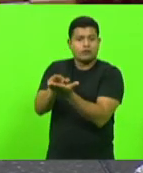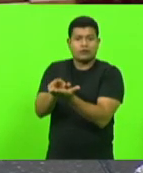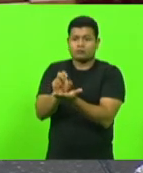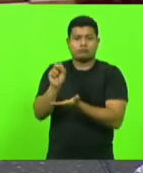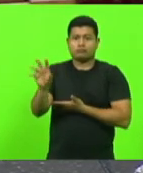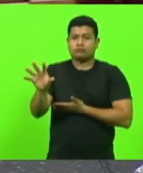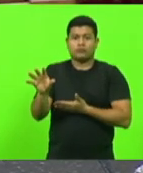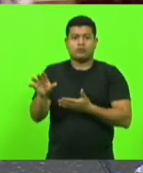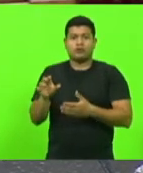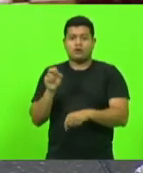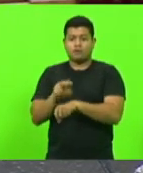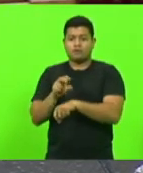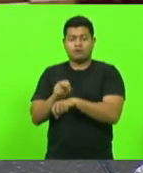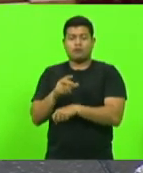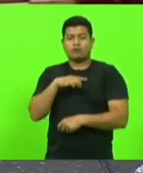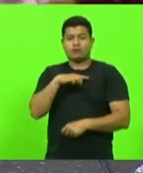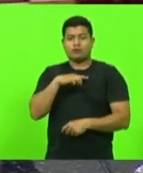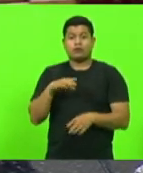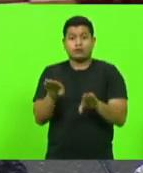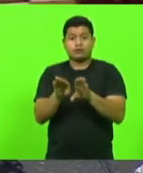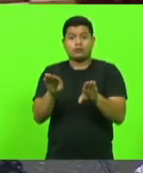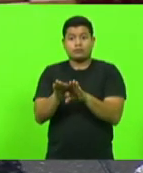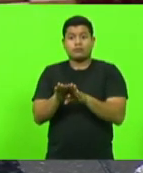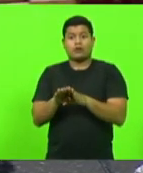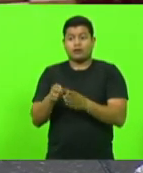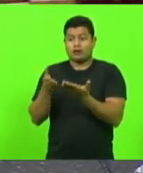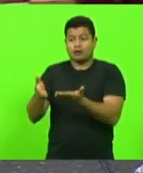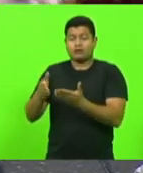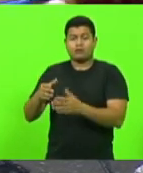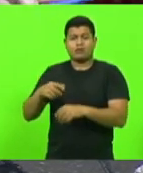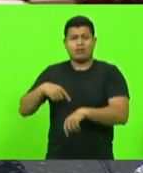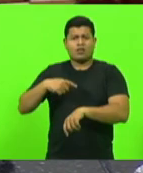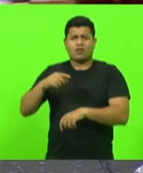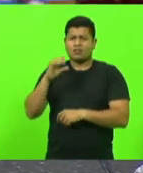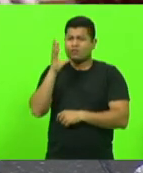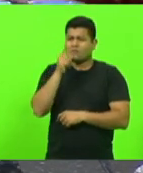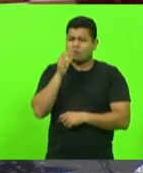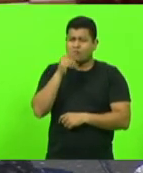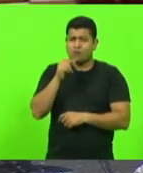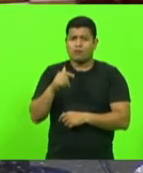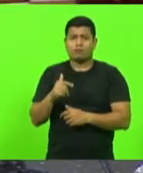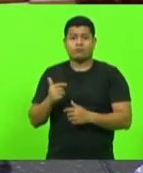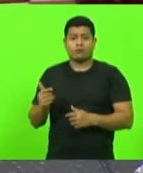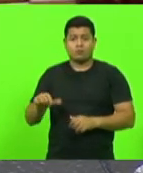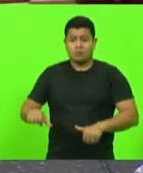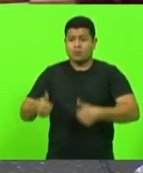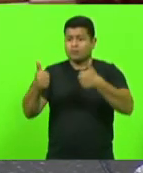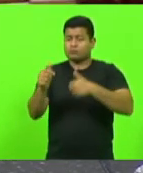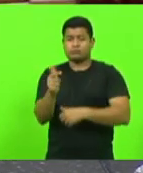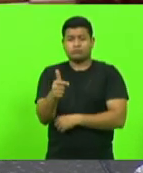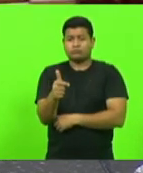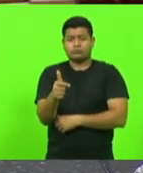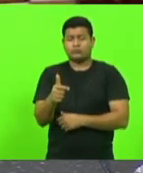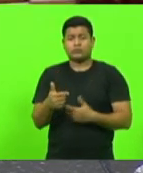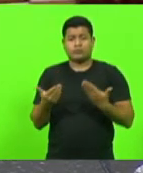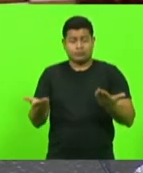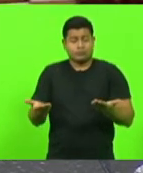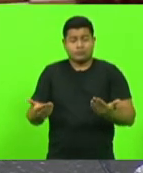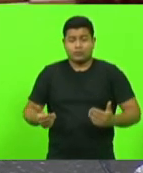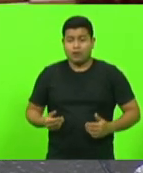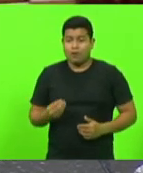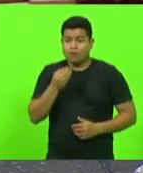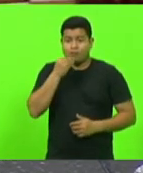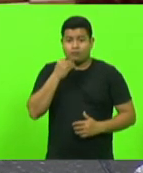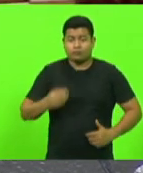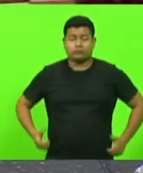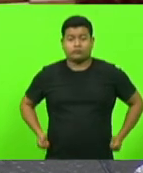que na maioria das vezes banca os leitos de UTI, Estado afora, gasta menos também. Então é um projeto que